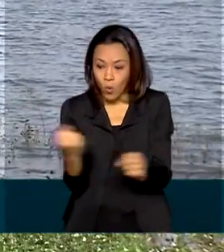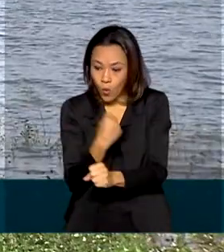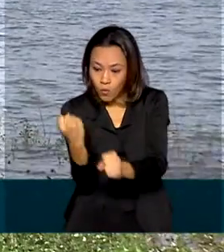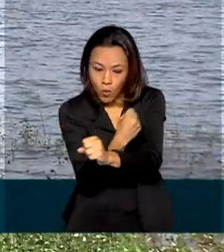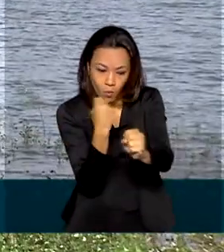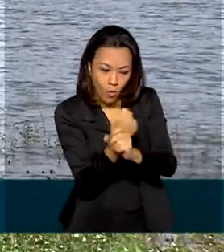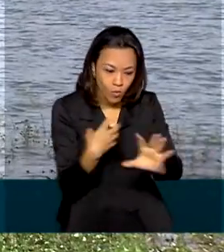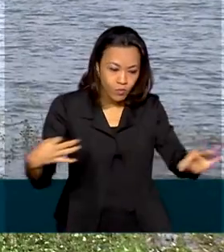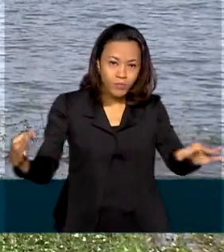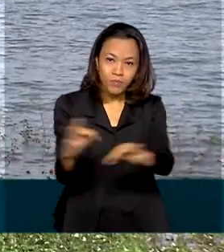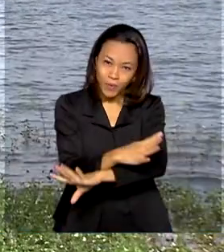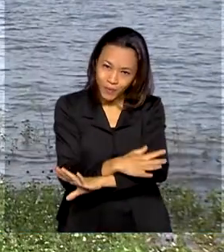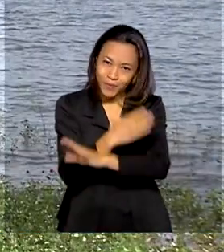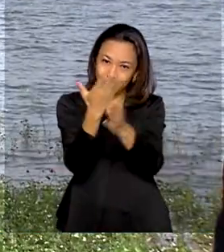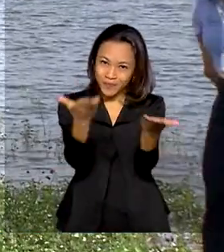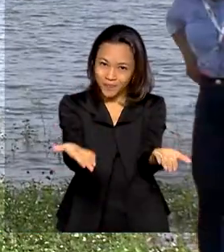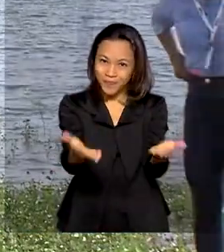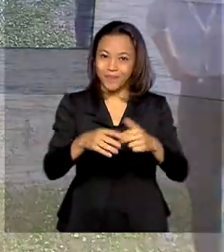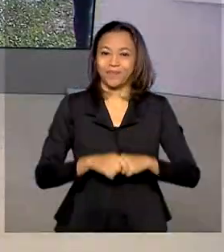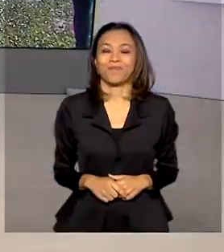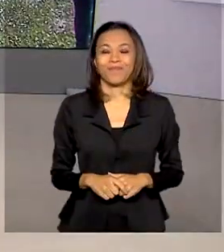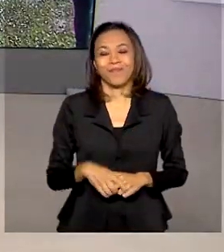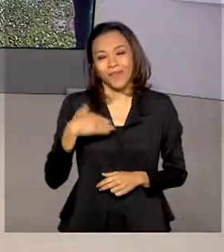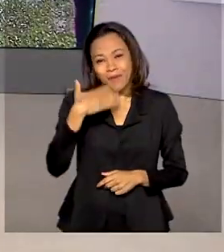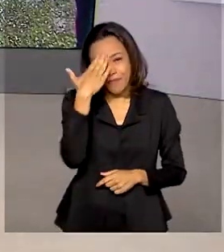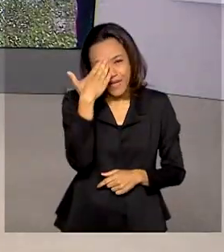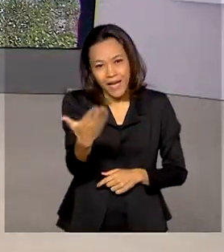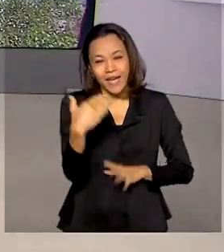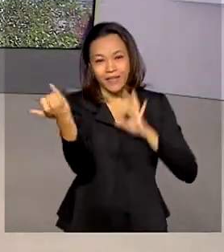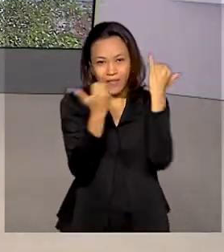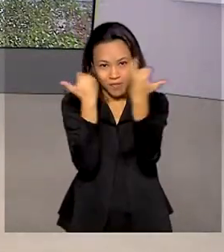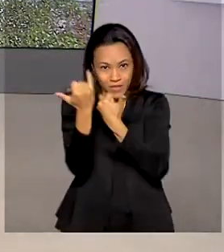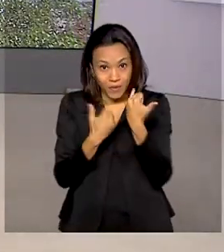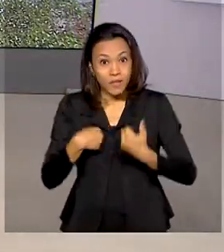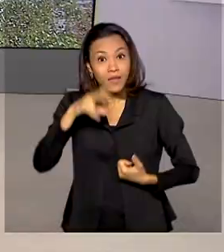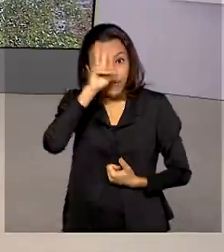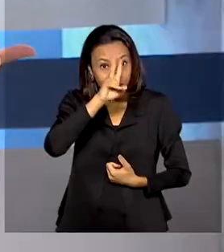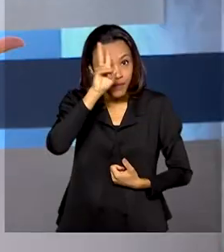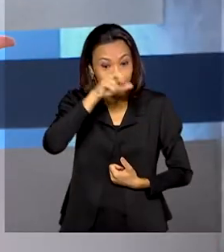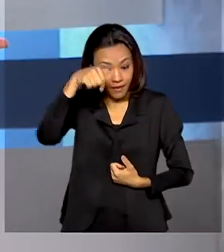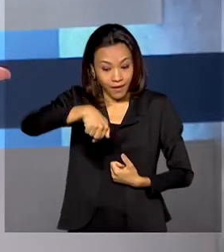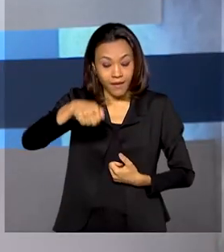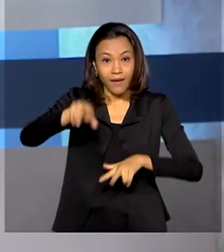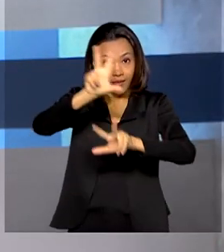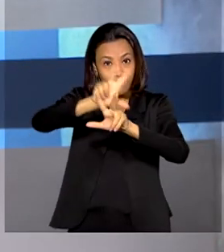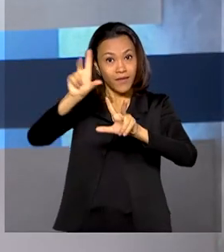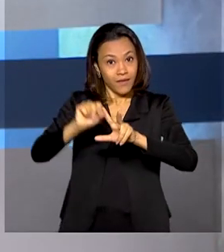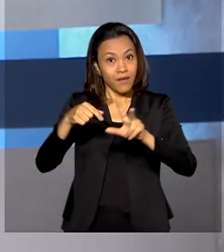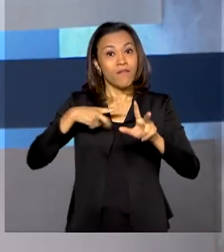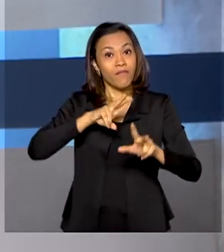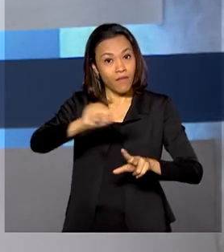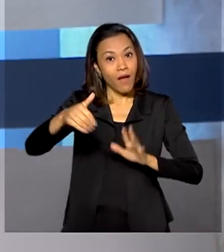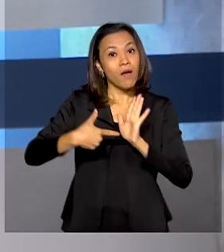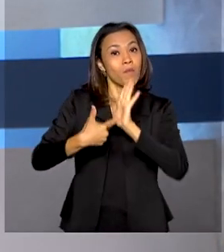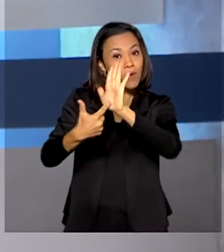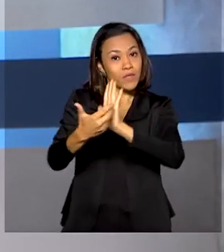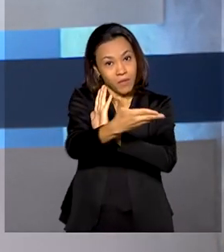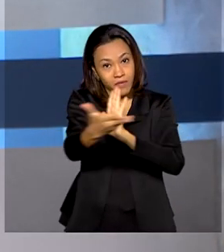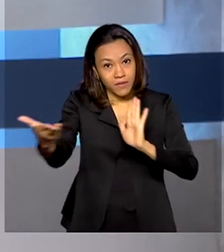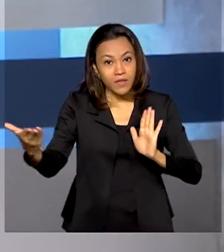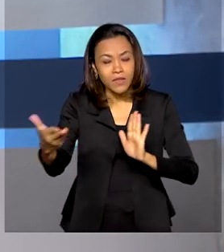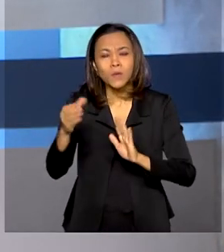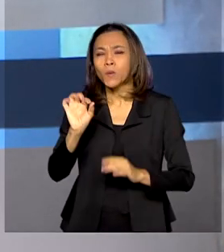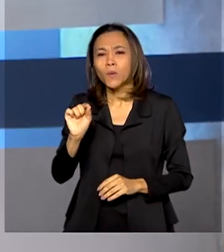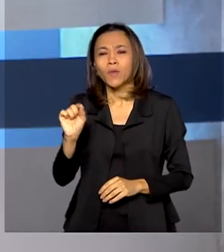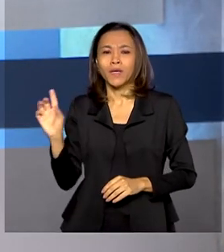obras. Eu volto com você, Renata. Obrigada, Luíza, pelas suas informações e lembrando que a TV Brasil vai transmitir ao vivo essa cerimônia onde